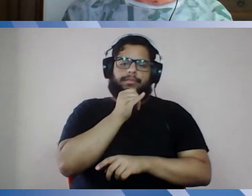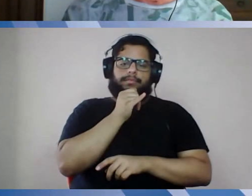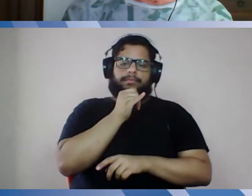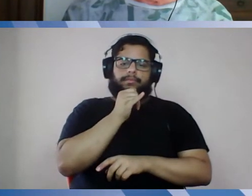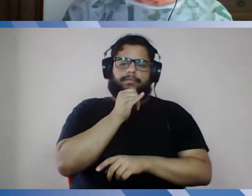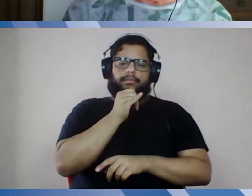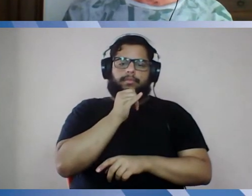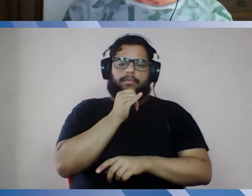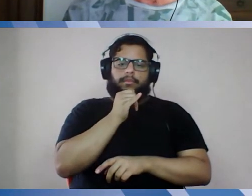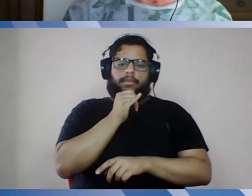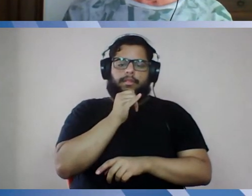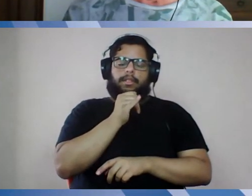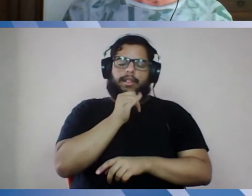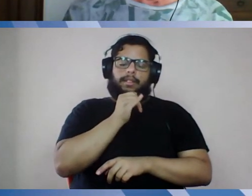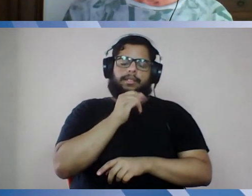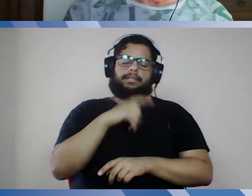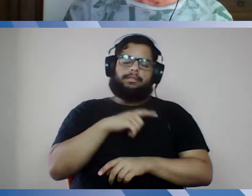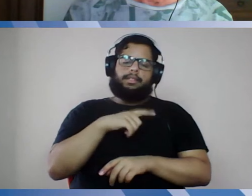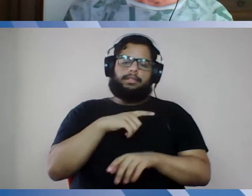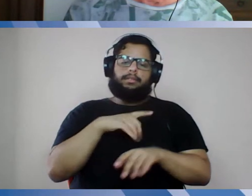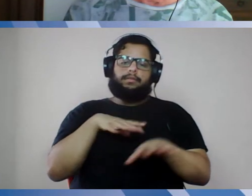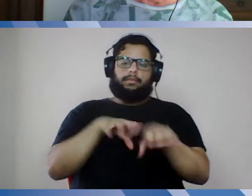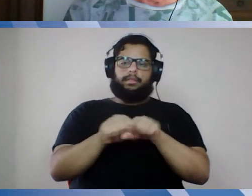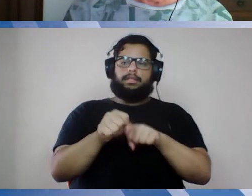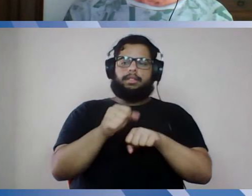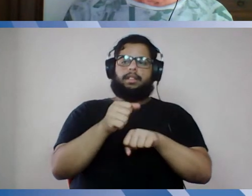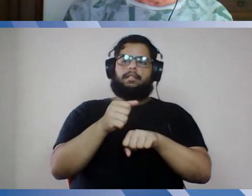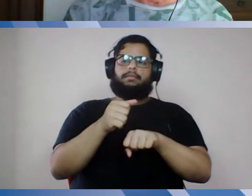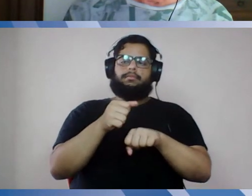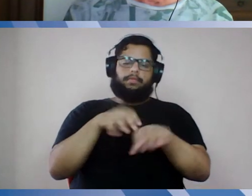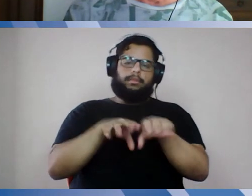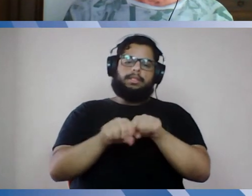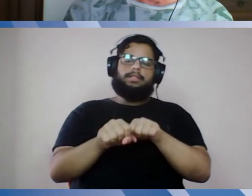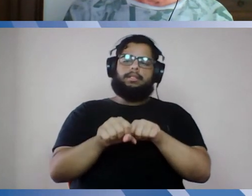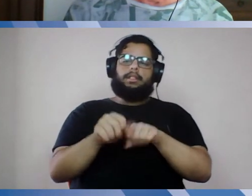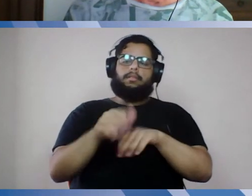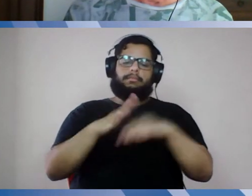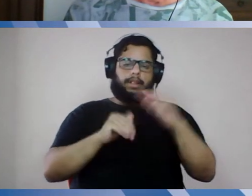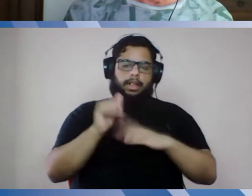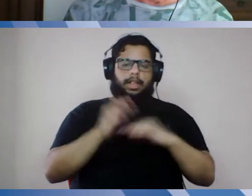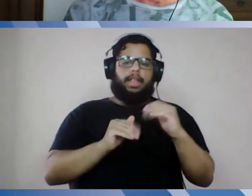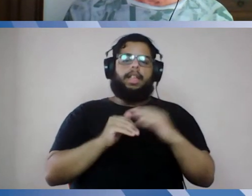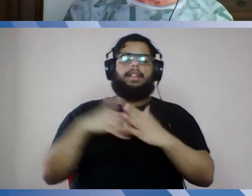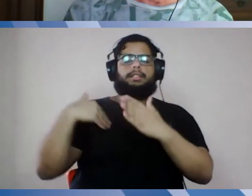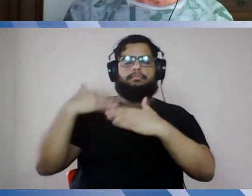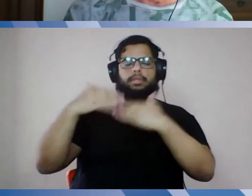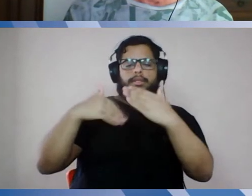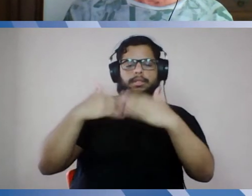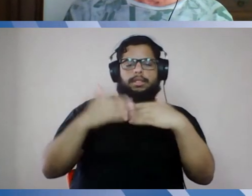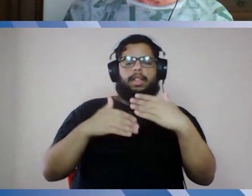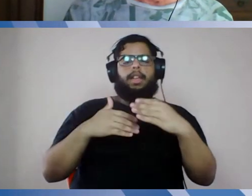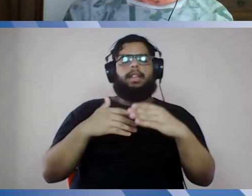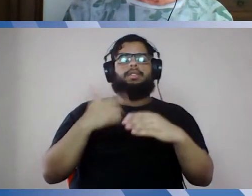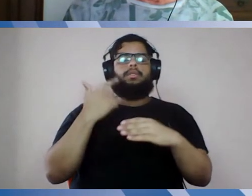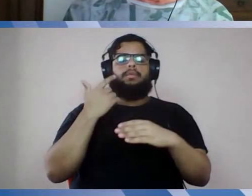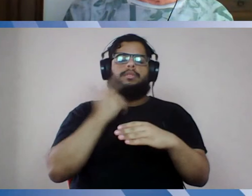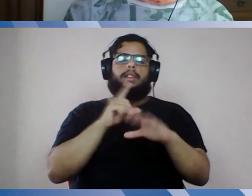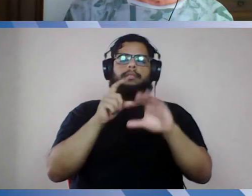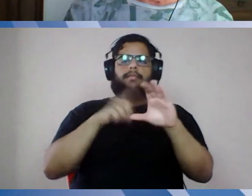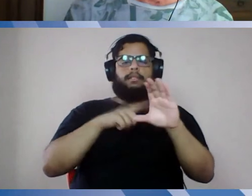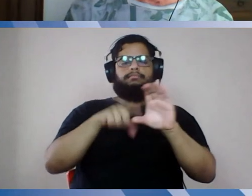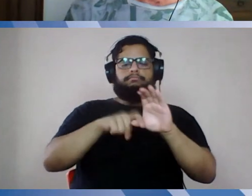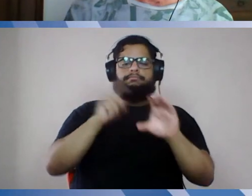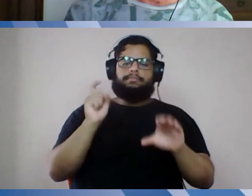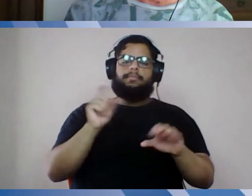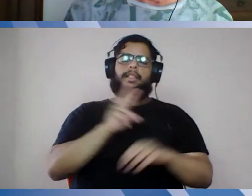de formação profissional, dos úteis, daquele processo de atuação, que de fato tem mais autonomia, mais informação,